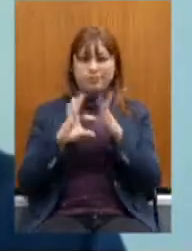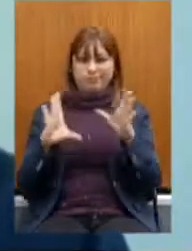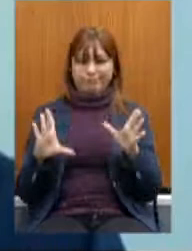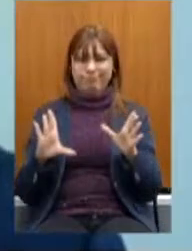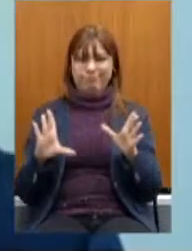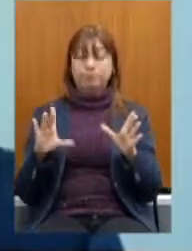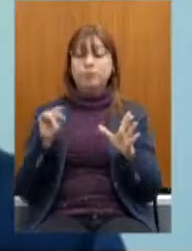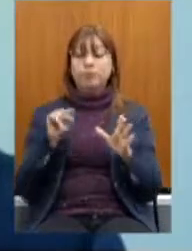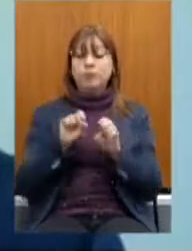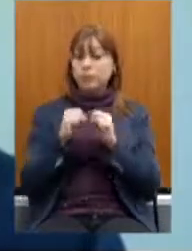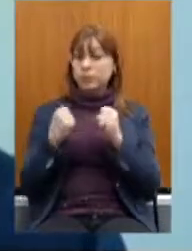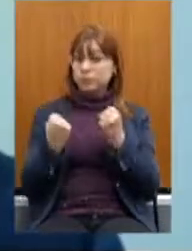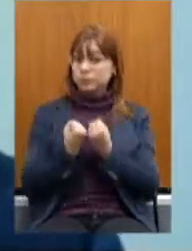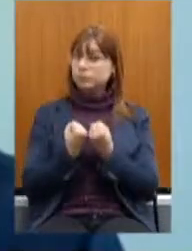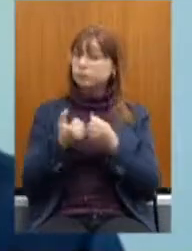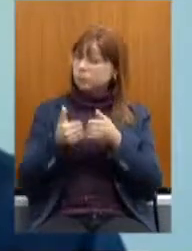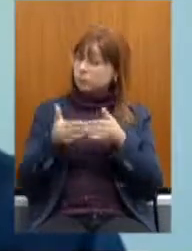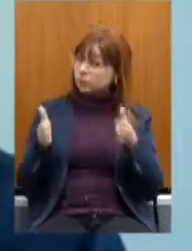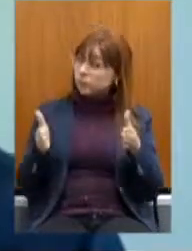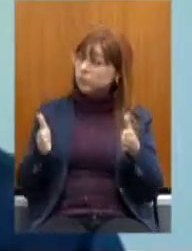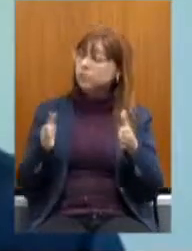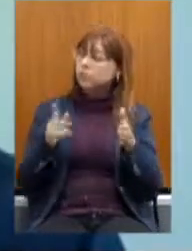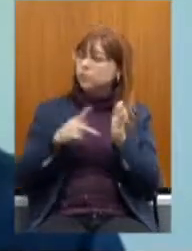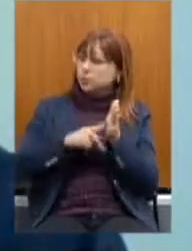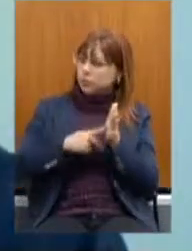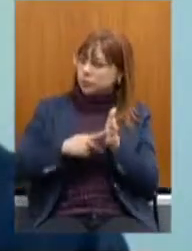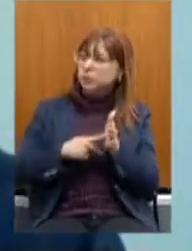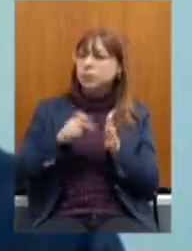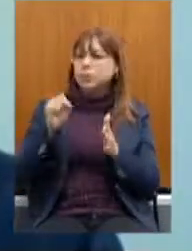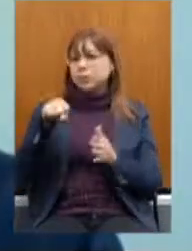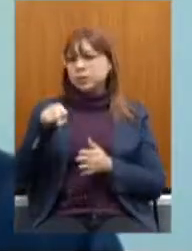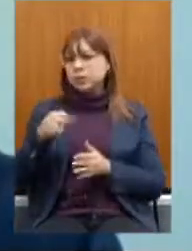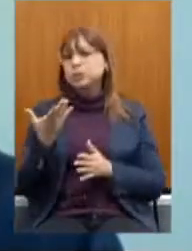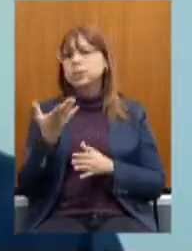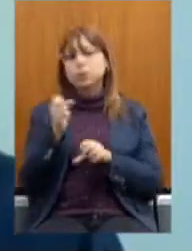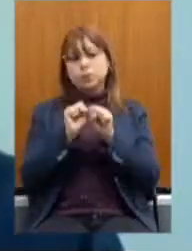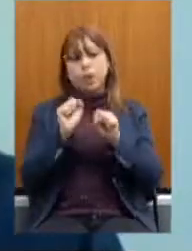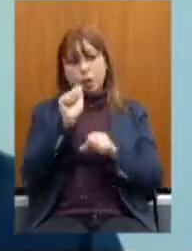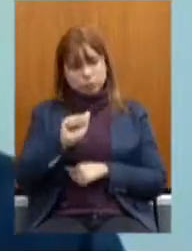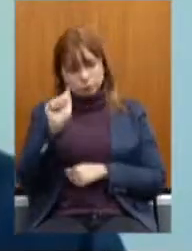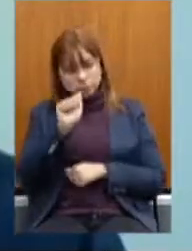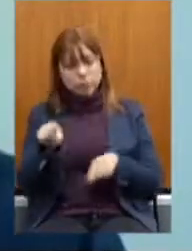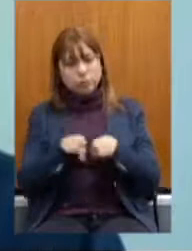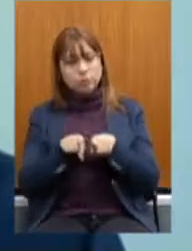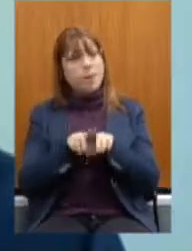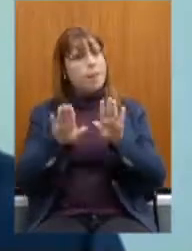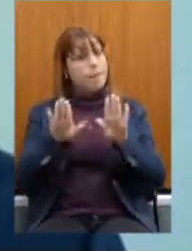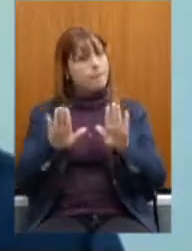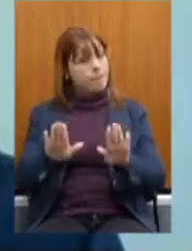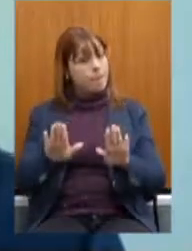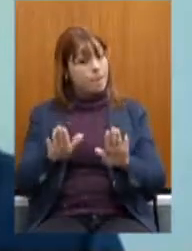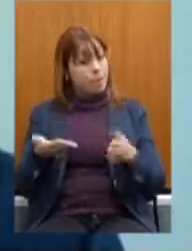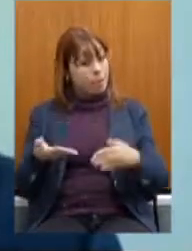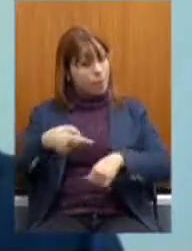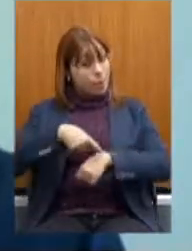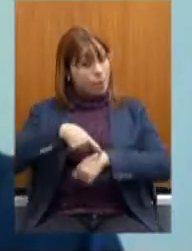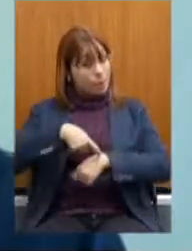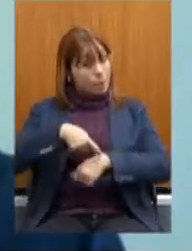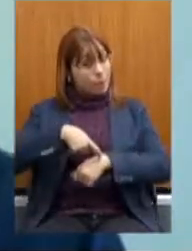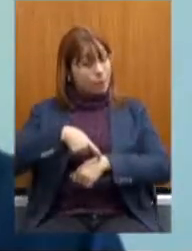seminário Ele abre As portas Para os sindicatos Ele abre As portas Para as associações Mas Nesse momento